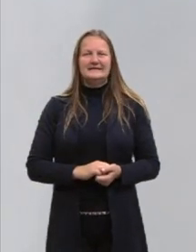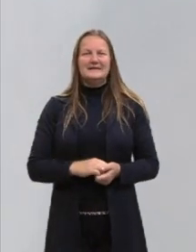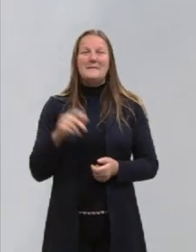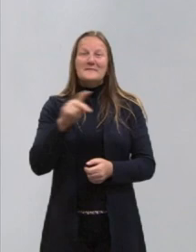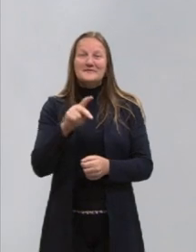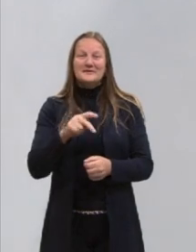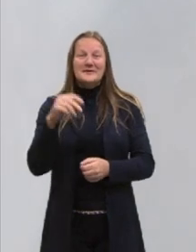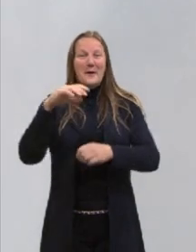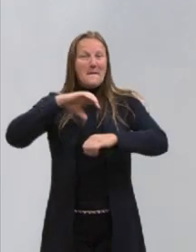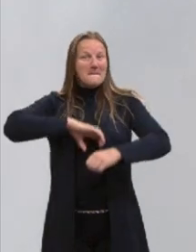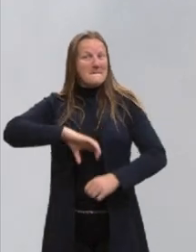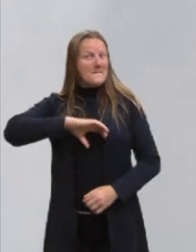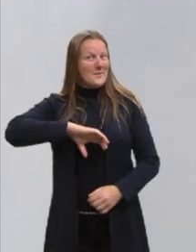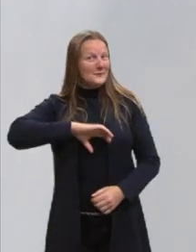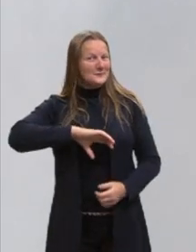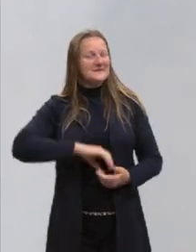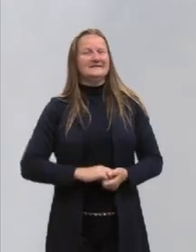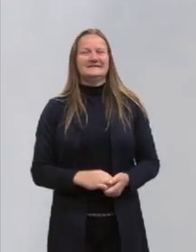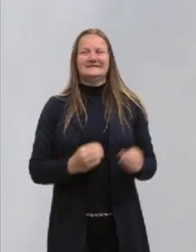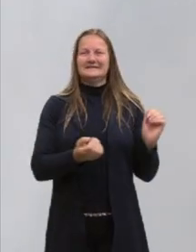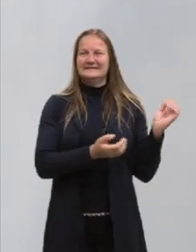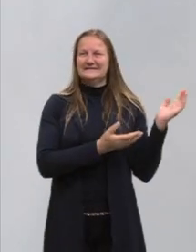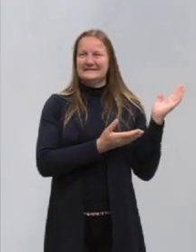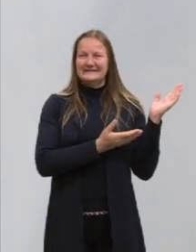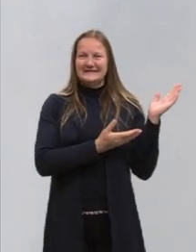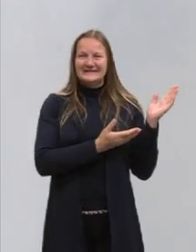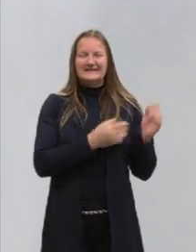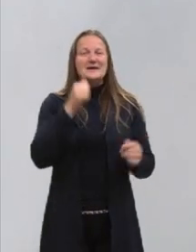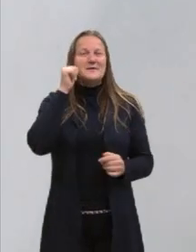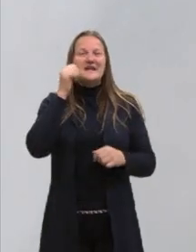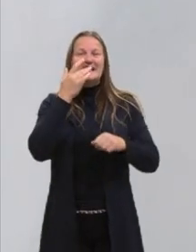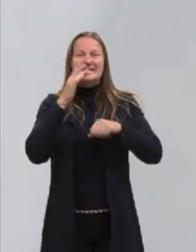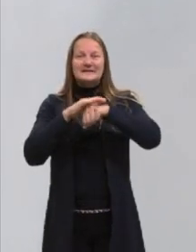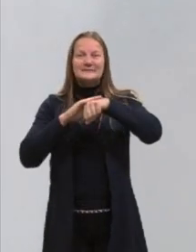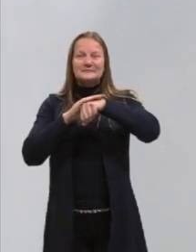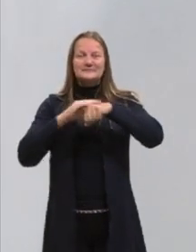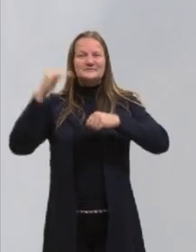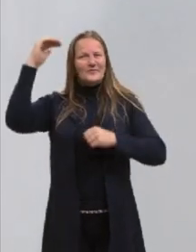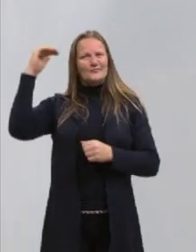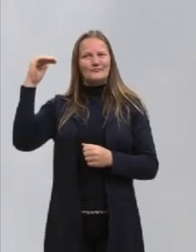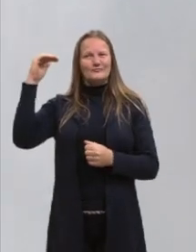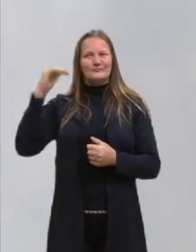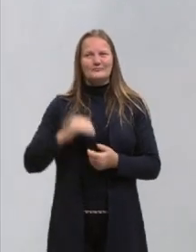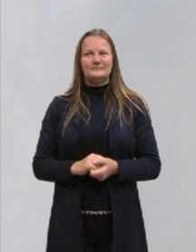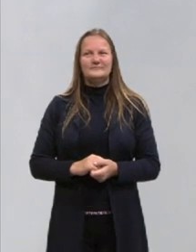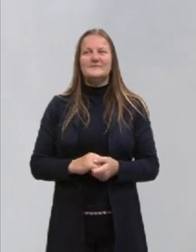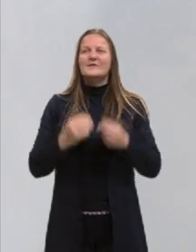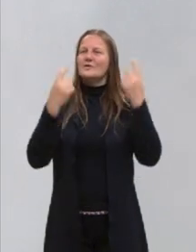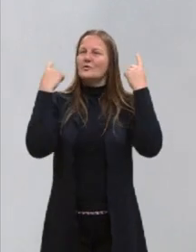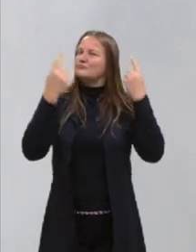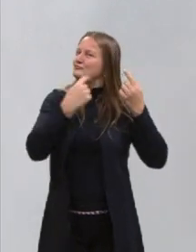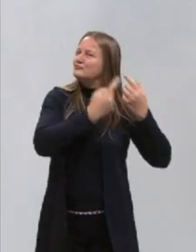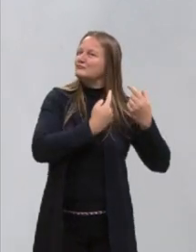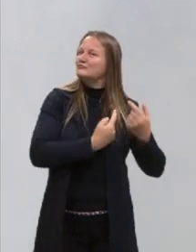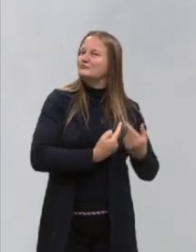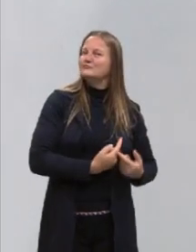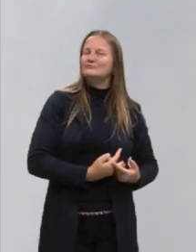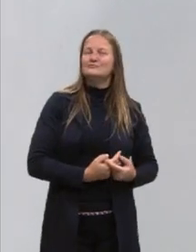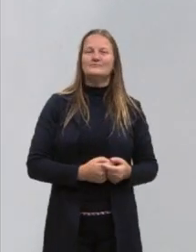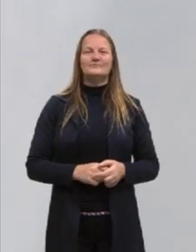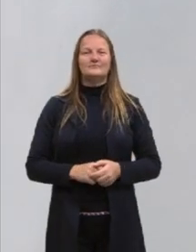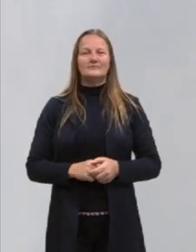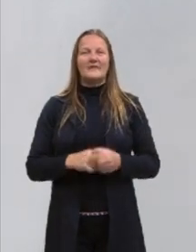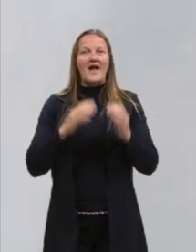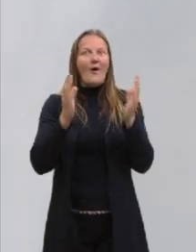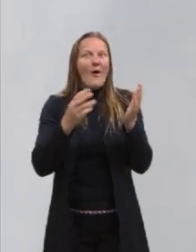curricular de língua portuguesa. Eu sou uma mulher branca, de estatura média, tenho cabelos cacheados, pintados